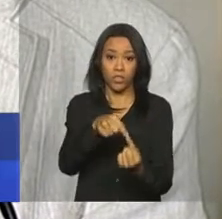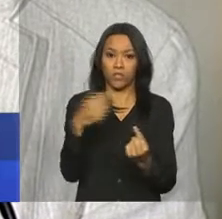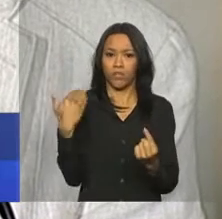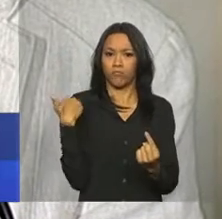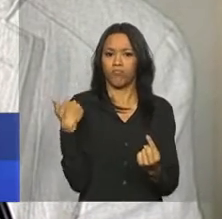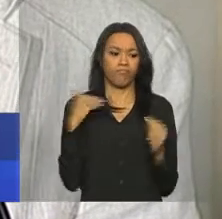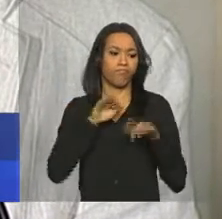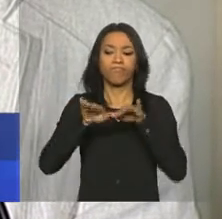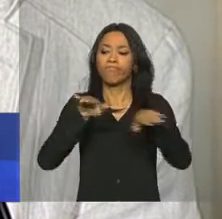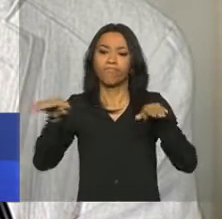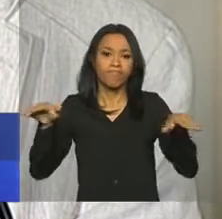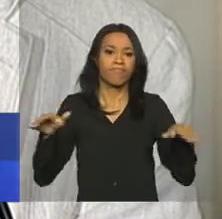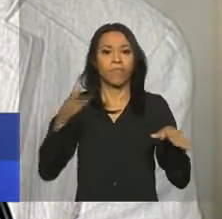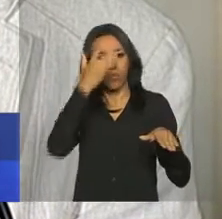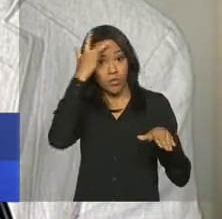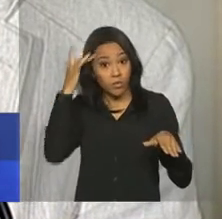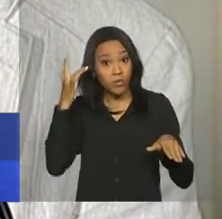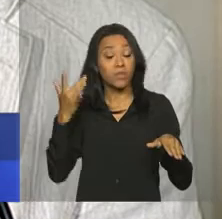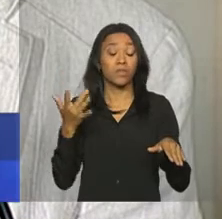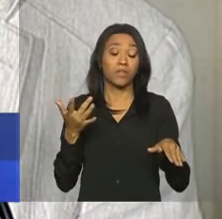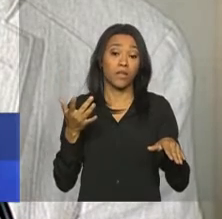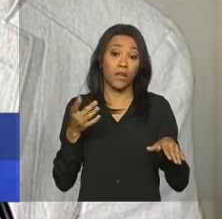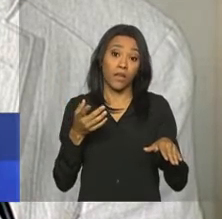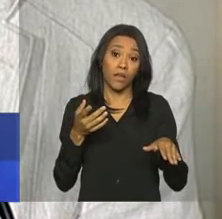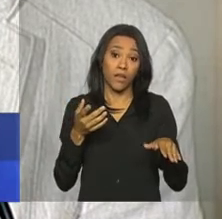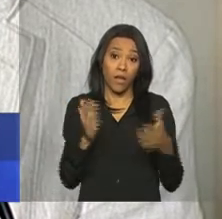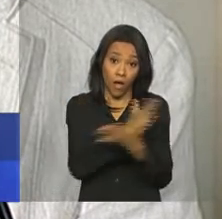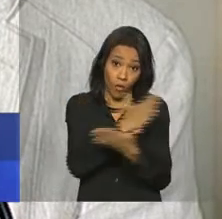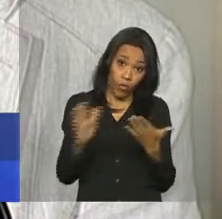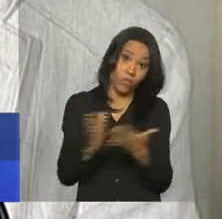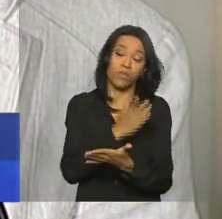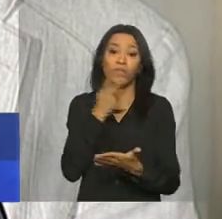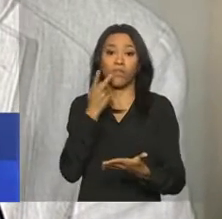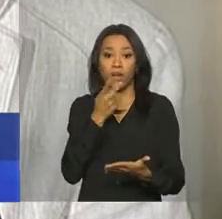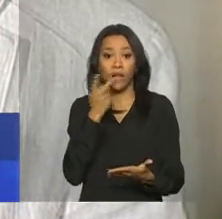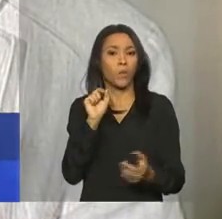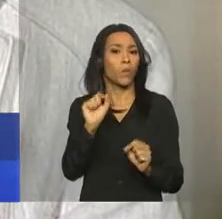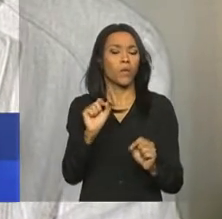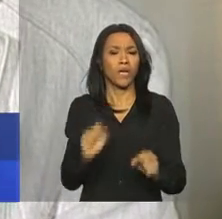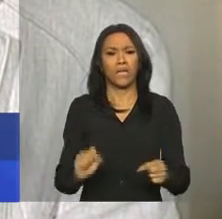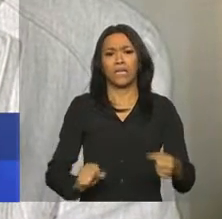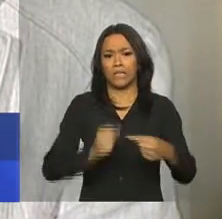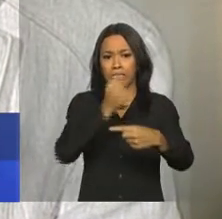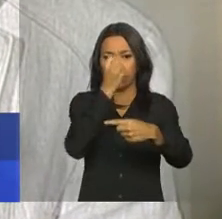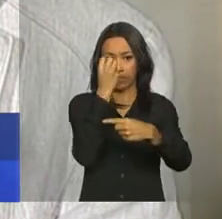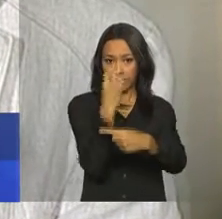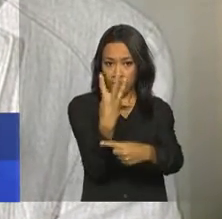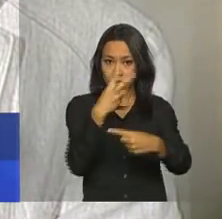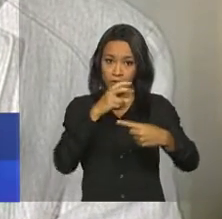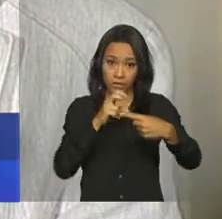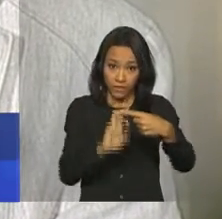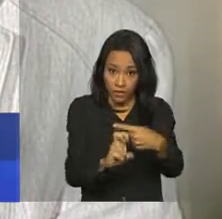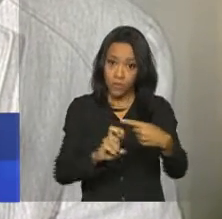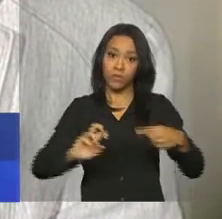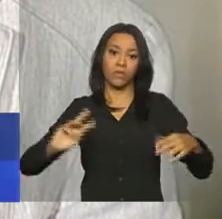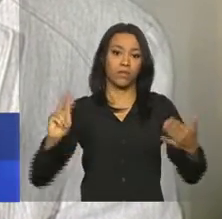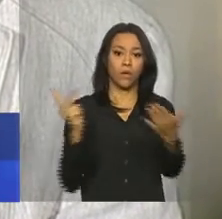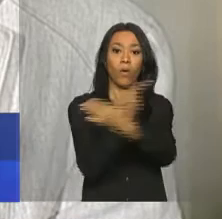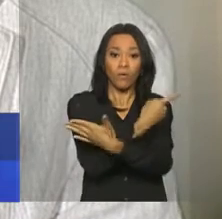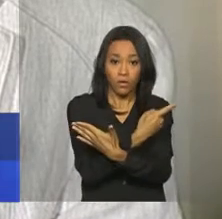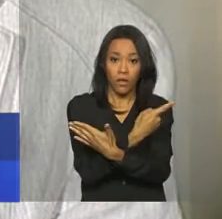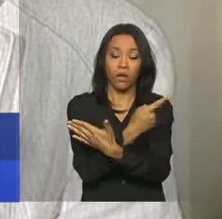mais de alguns chegam a falar em 3 quintos dos casos